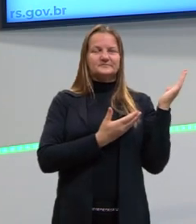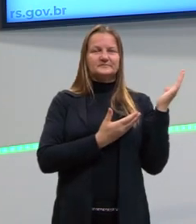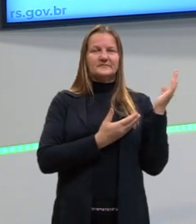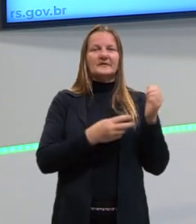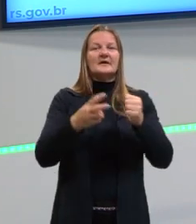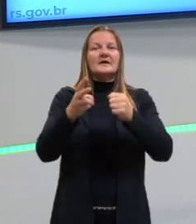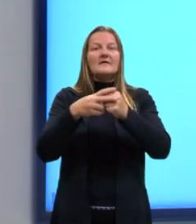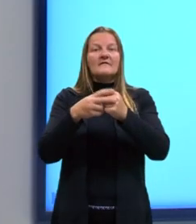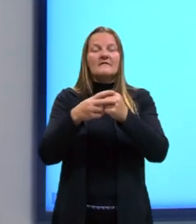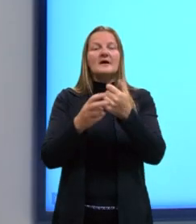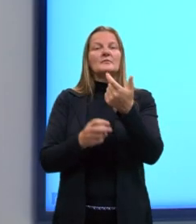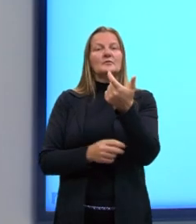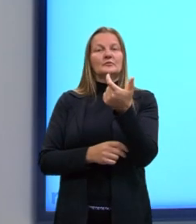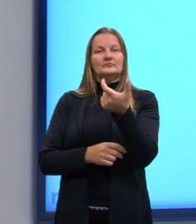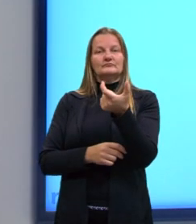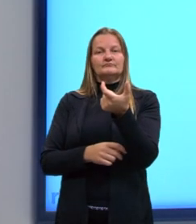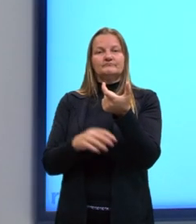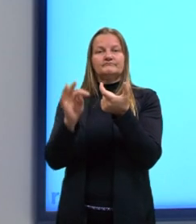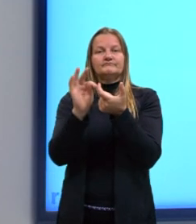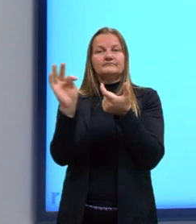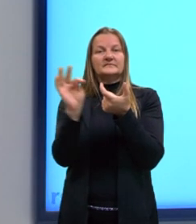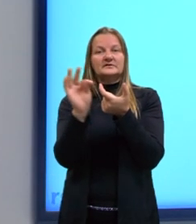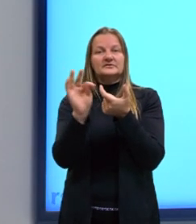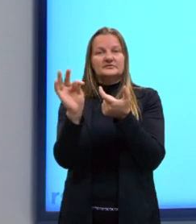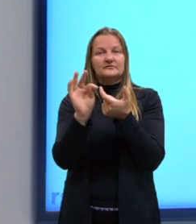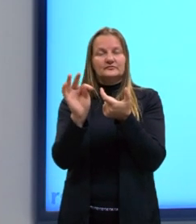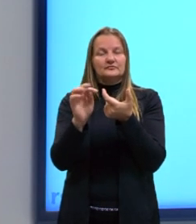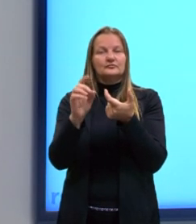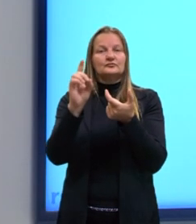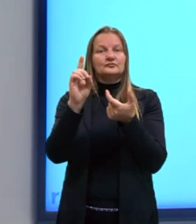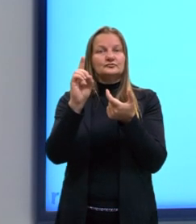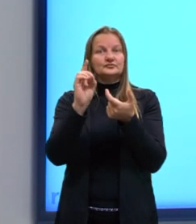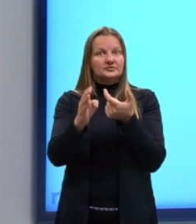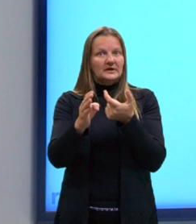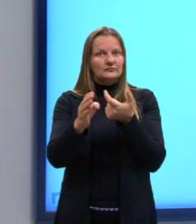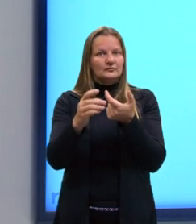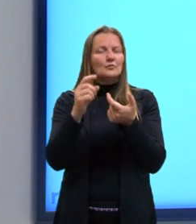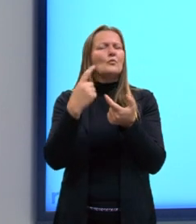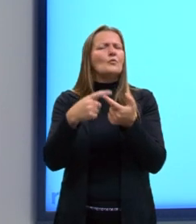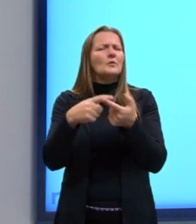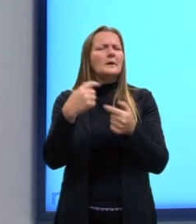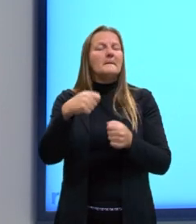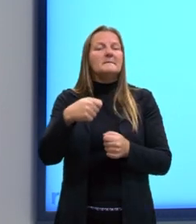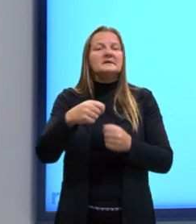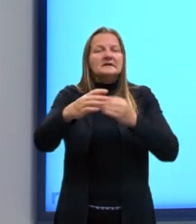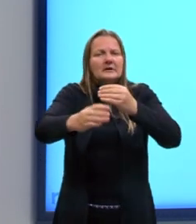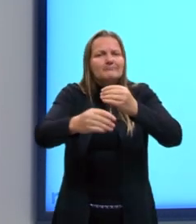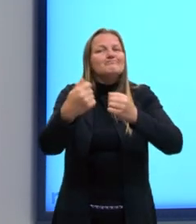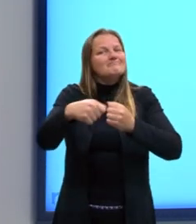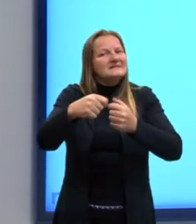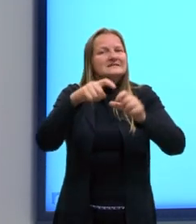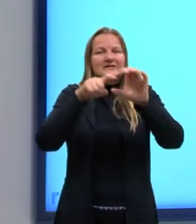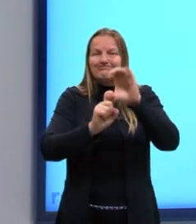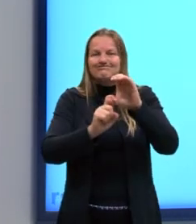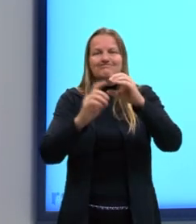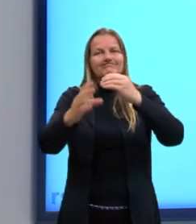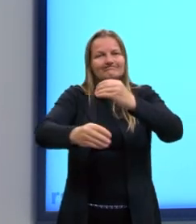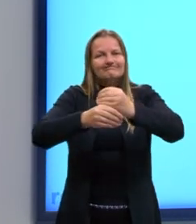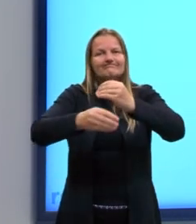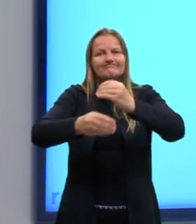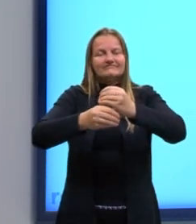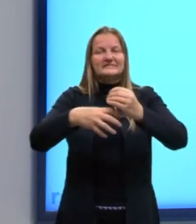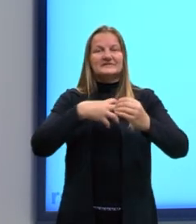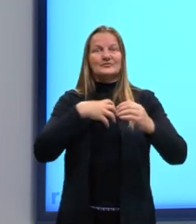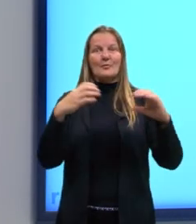Verbo transitivo direto vai ser aquele que precisa de um complemento verbal para ter o seu